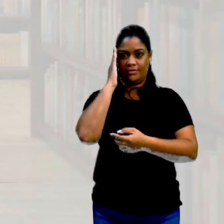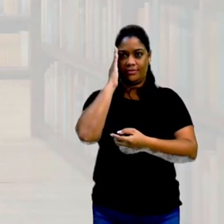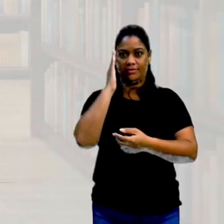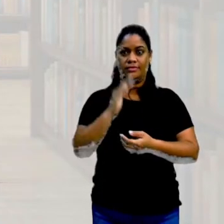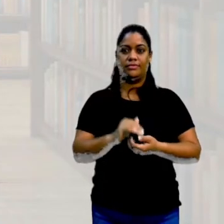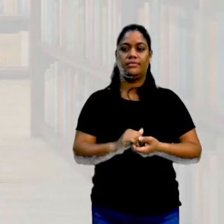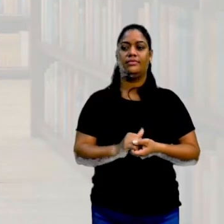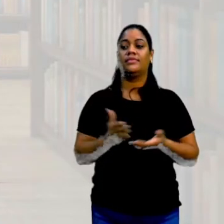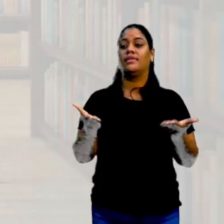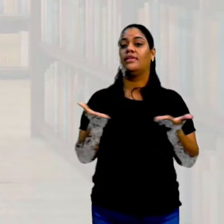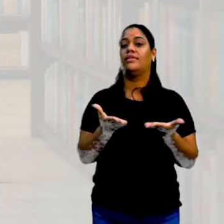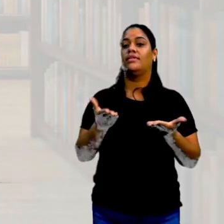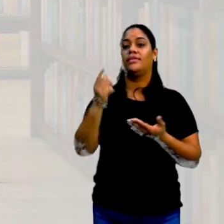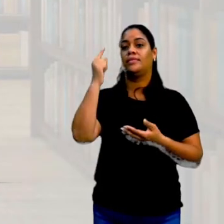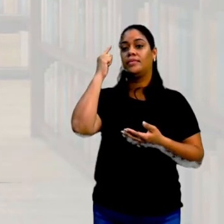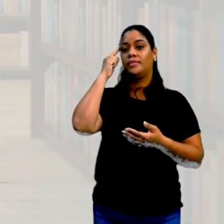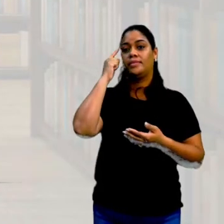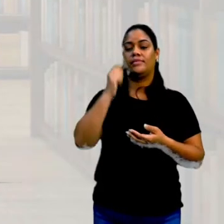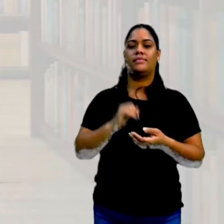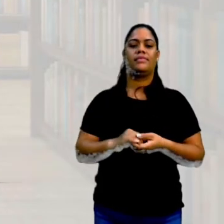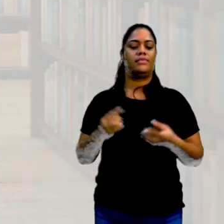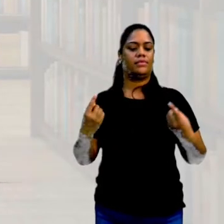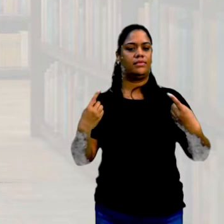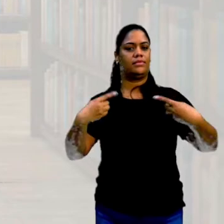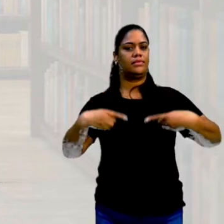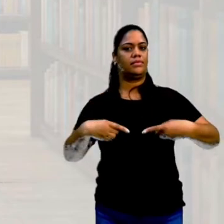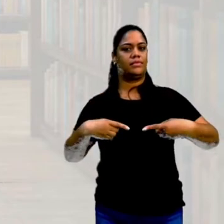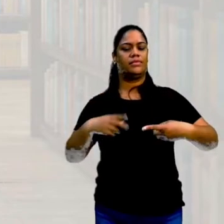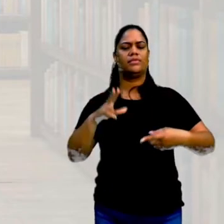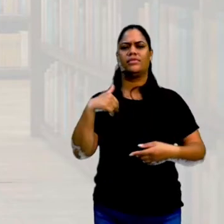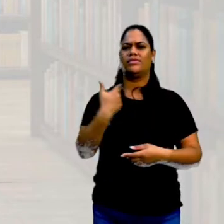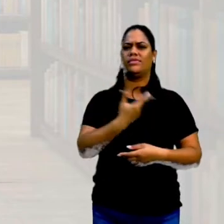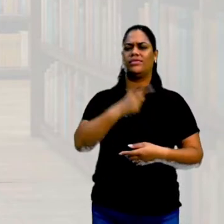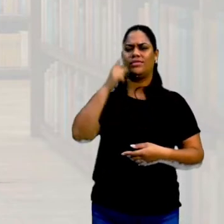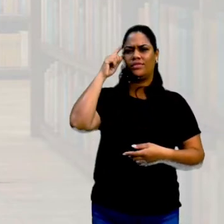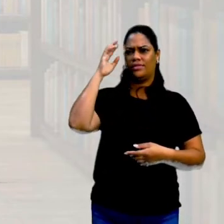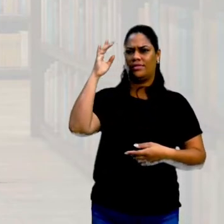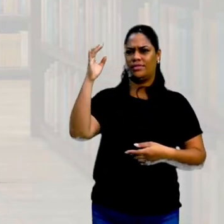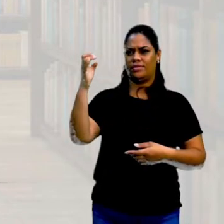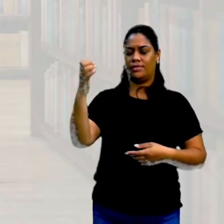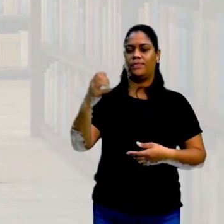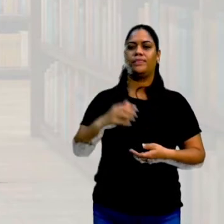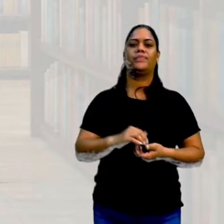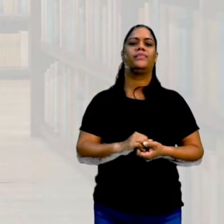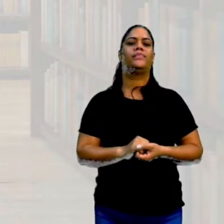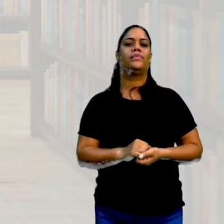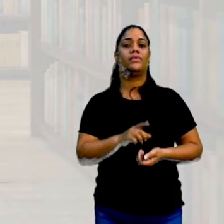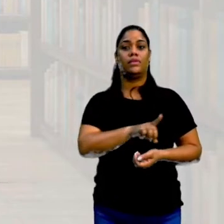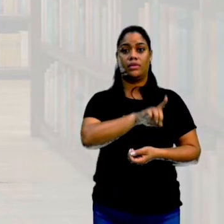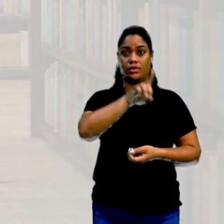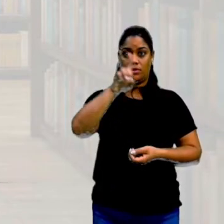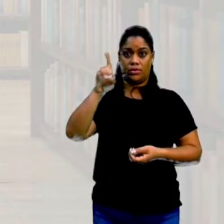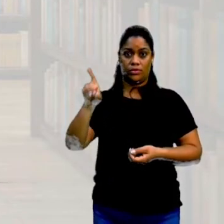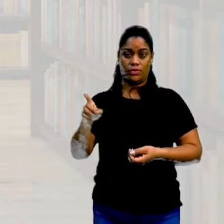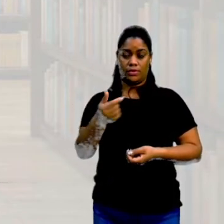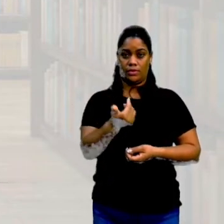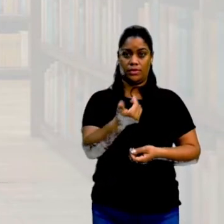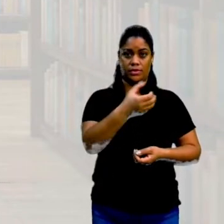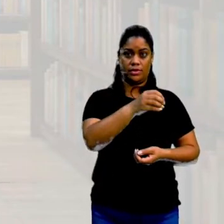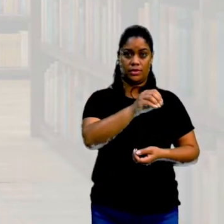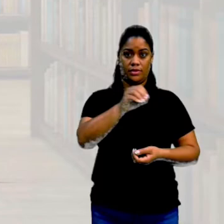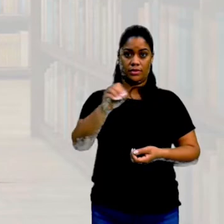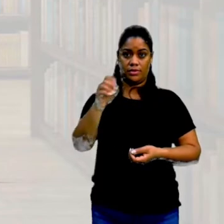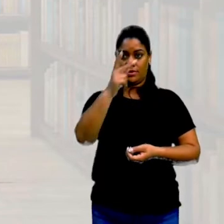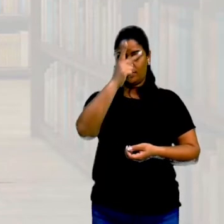Vamos pensar agora na nossa hora do desafio. A gente vai imaginar que, num dia, frequentaram cem pessoas